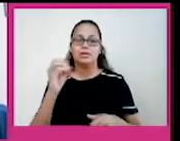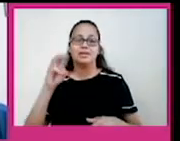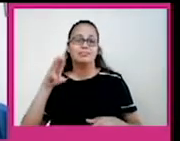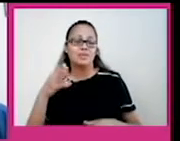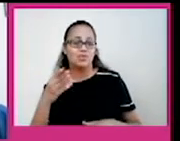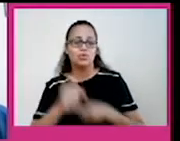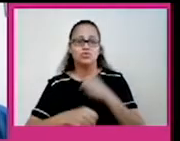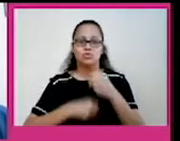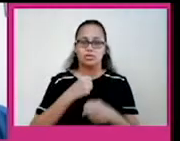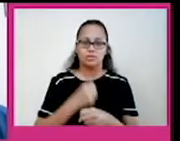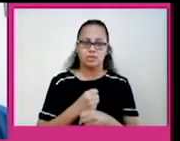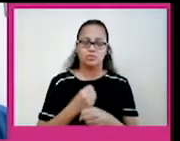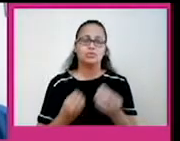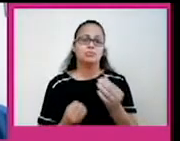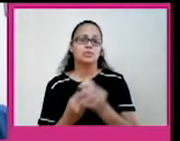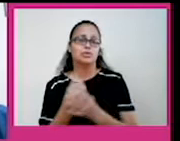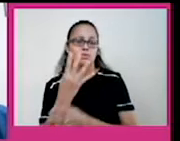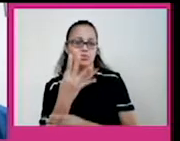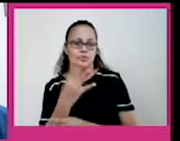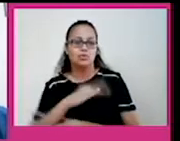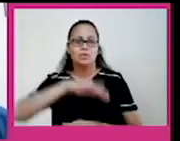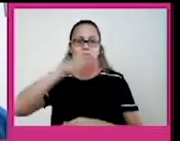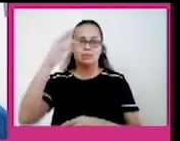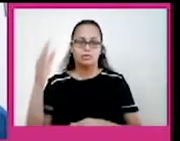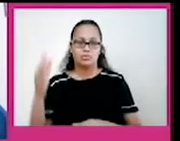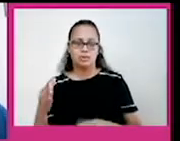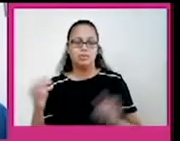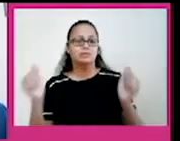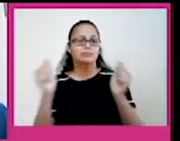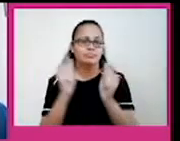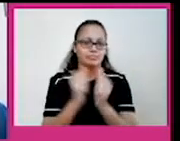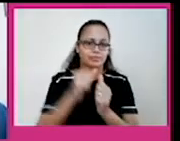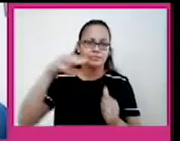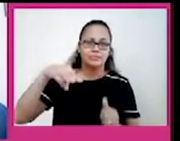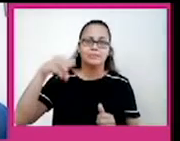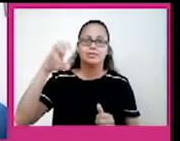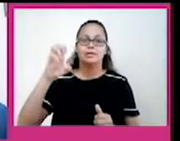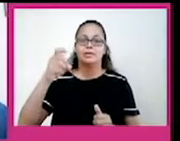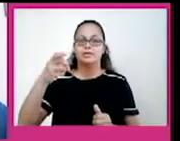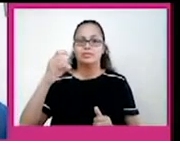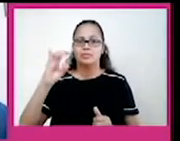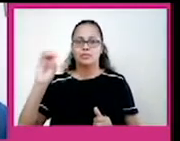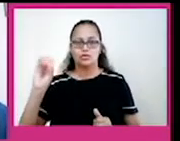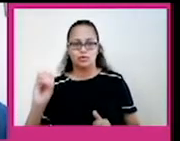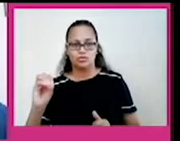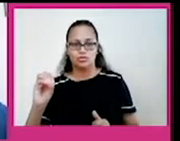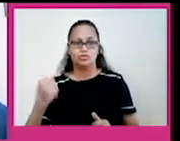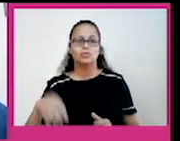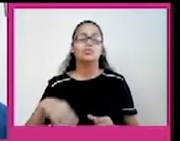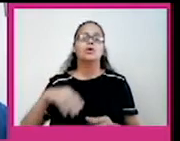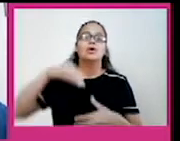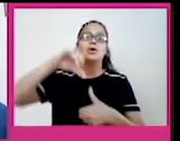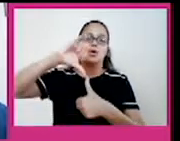anos, quando surgiram as cadeias montanhosas, ligando o México à América do Sul. Então a América Central surge da ligação da América